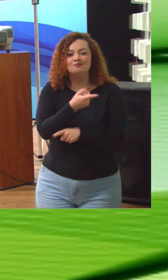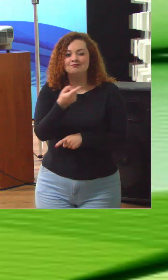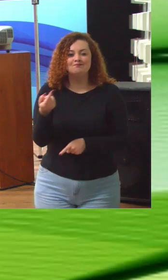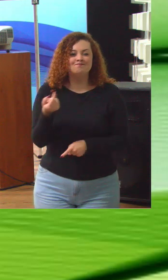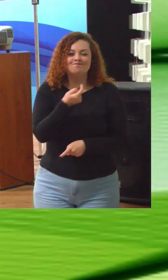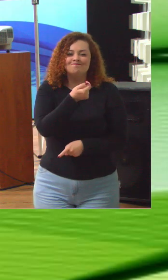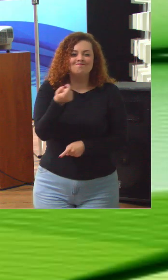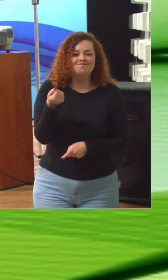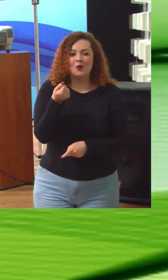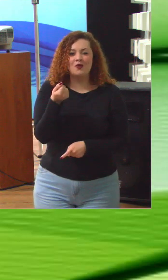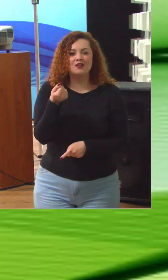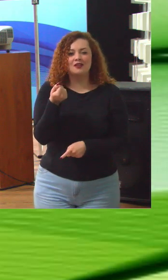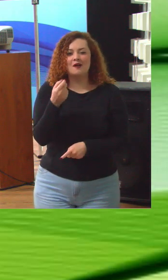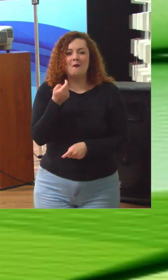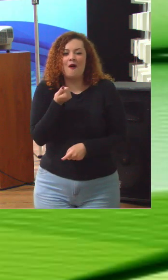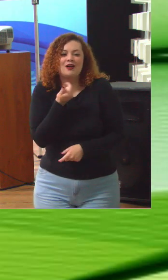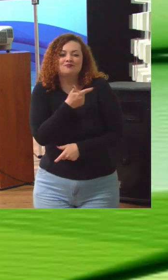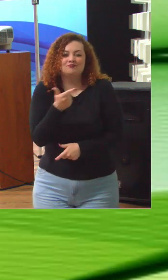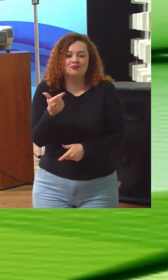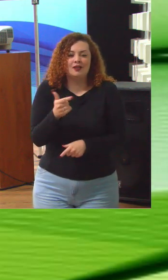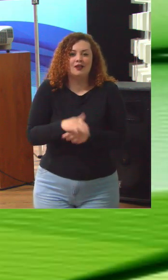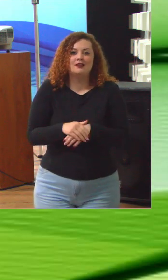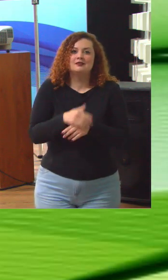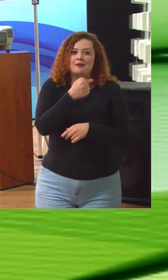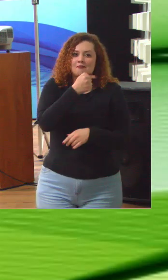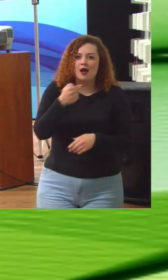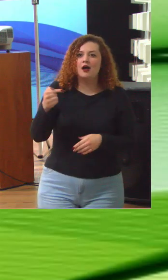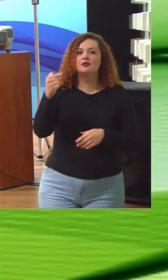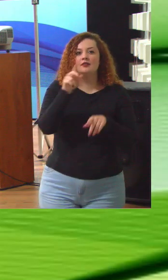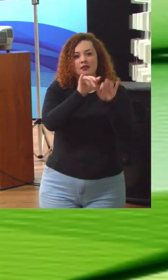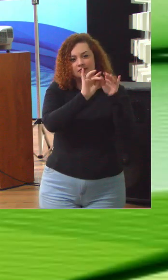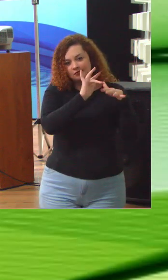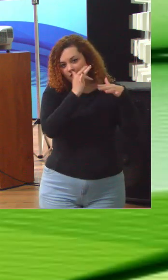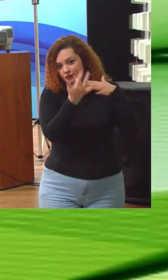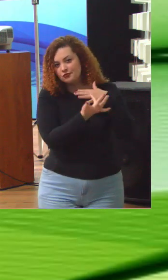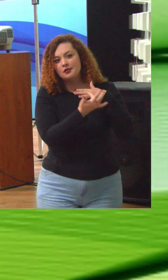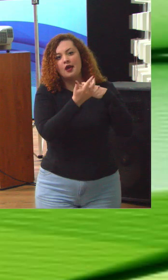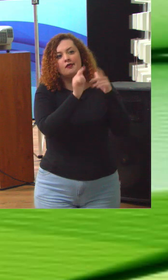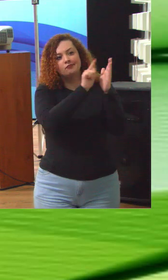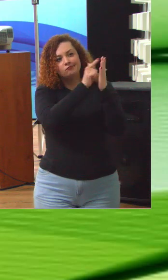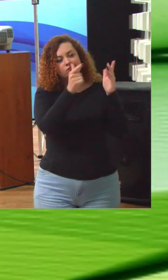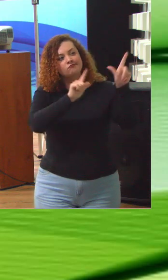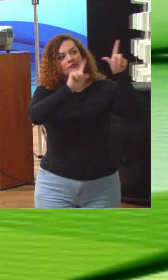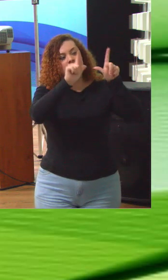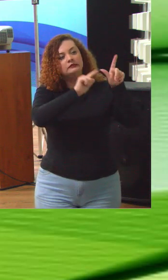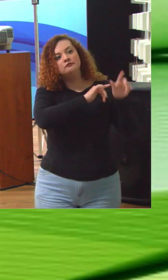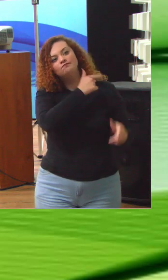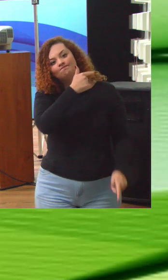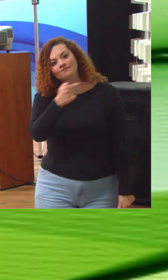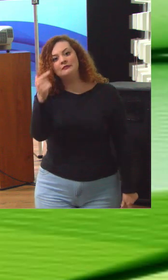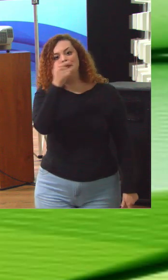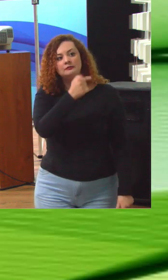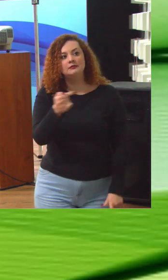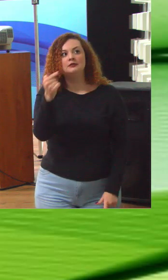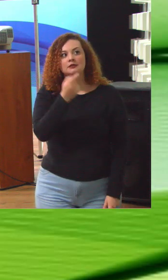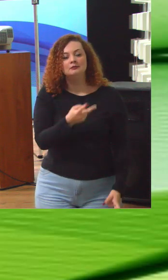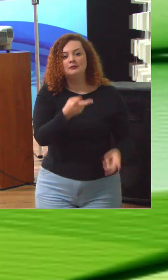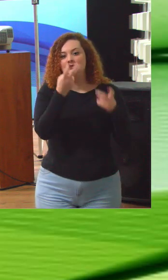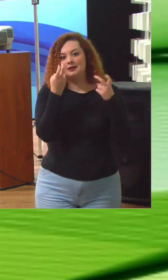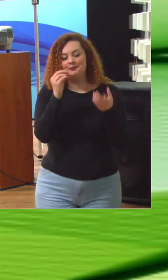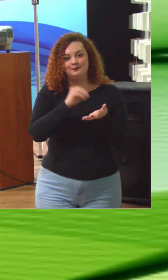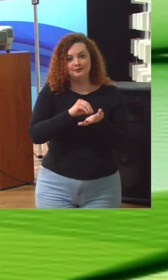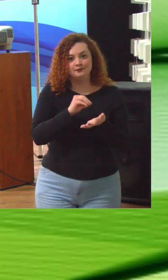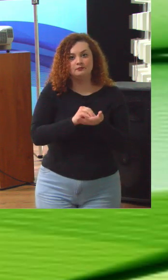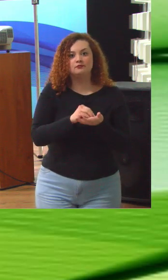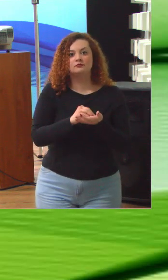quase que semana após semana nas mídias quando nós olhamos para as contratações novamente nós temos muito